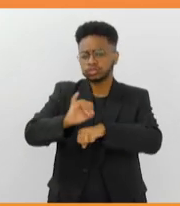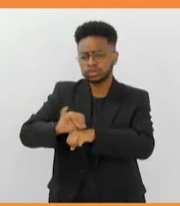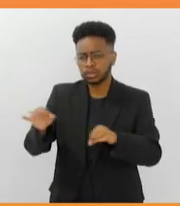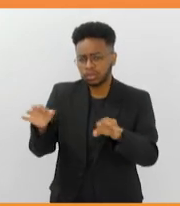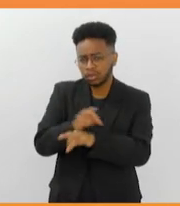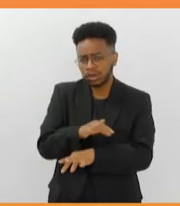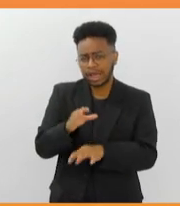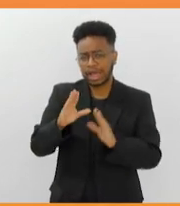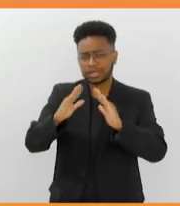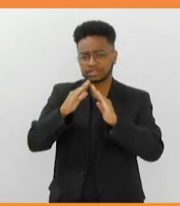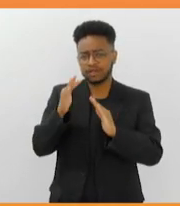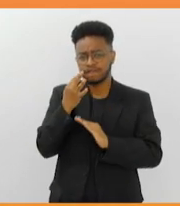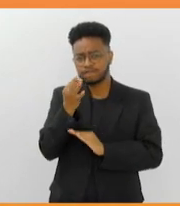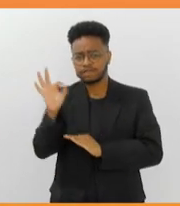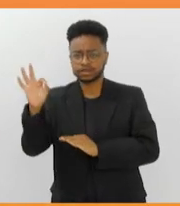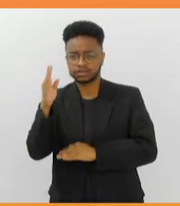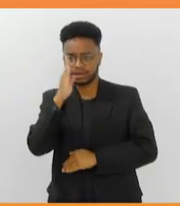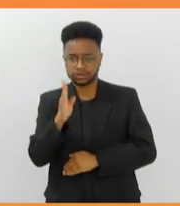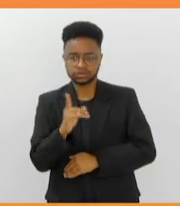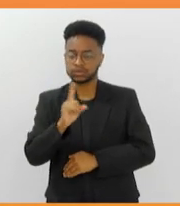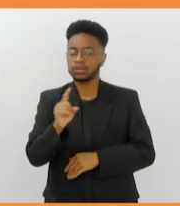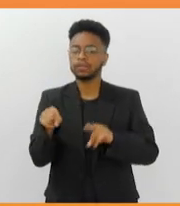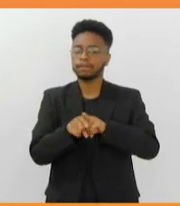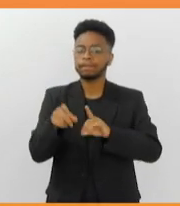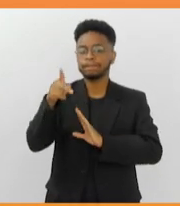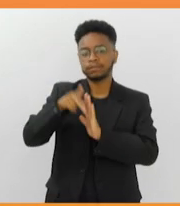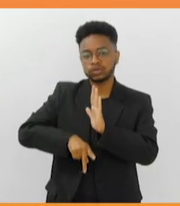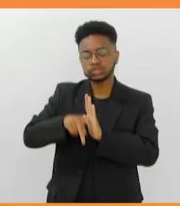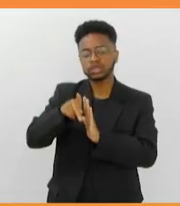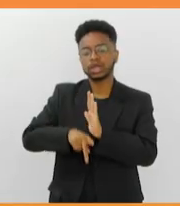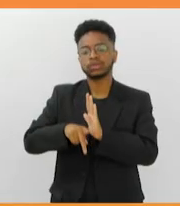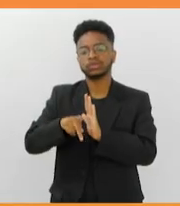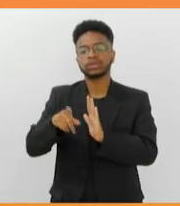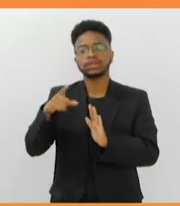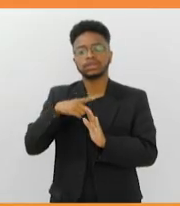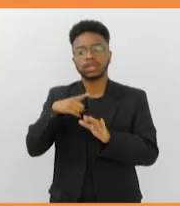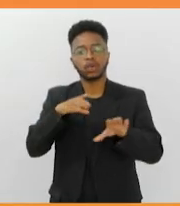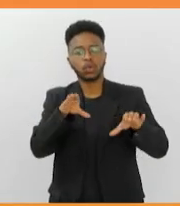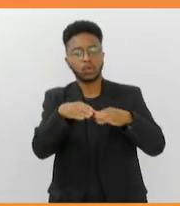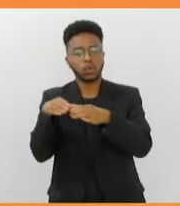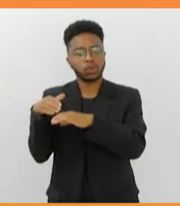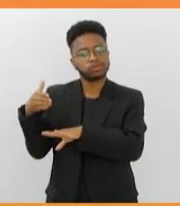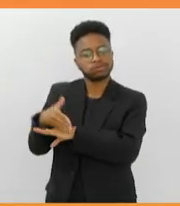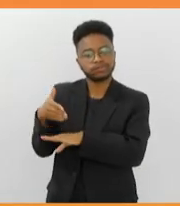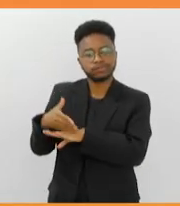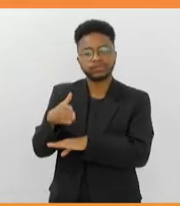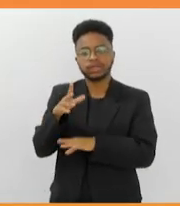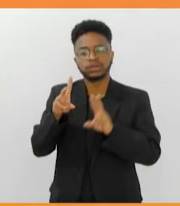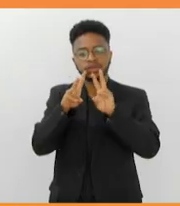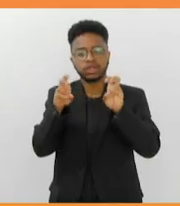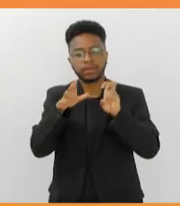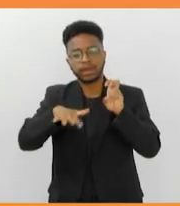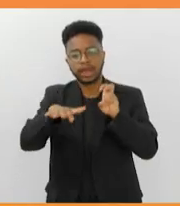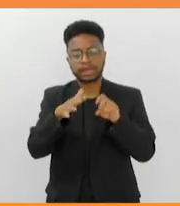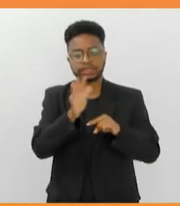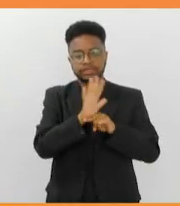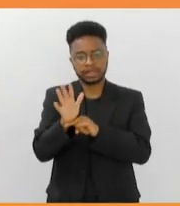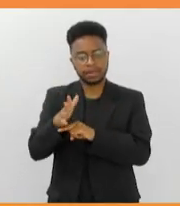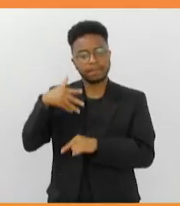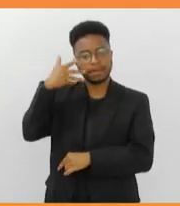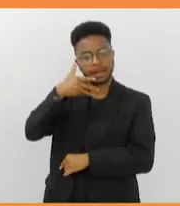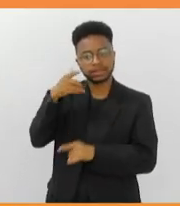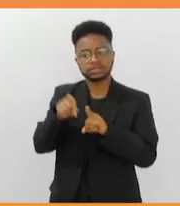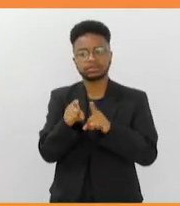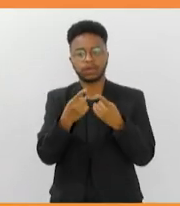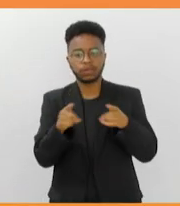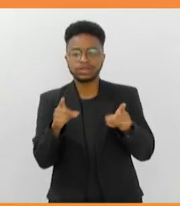a Casa França Brasil. O projeto Vem Pra Casa está formando um público fiel às programações de cinema, palestras e música, sempre